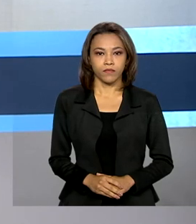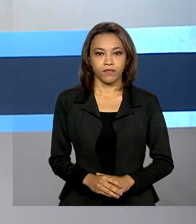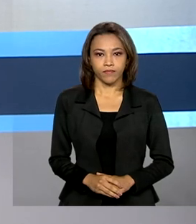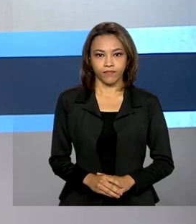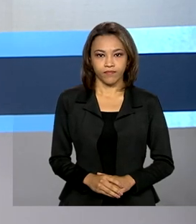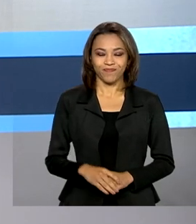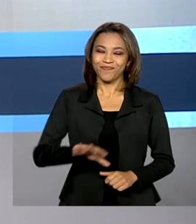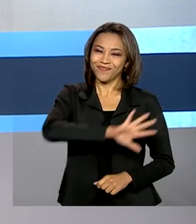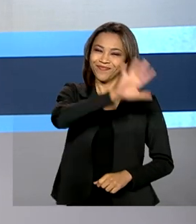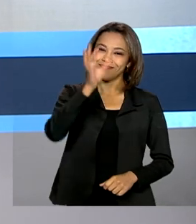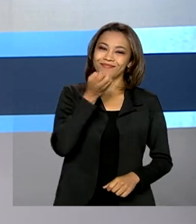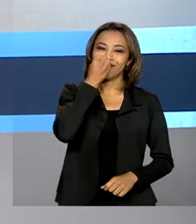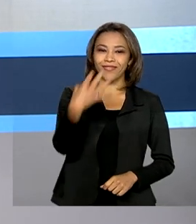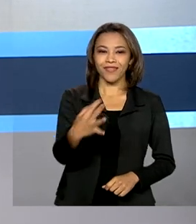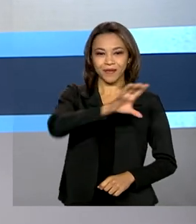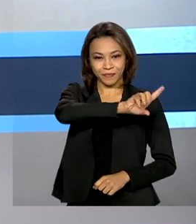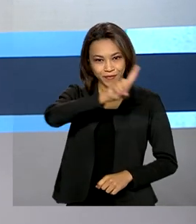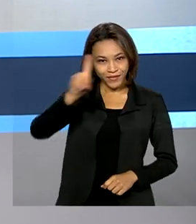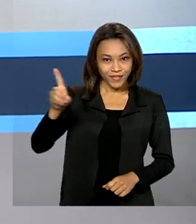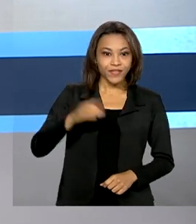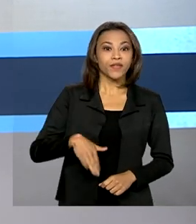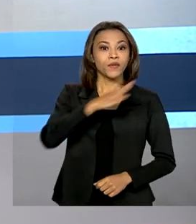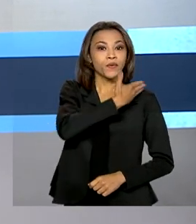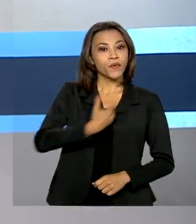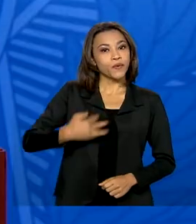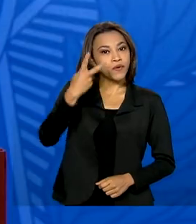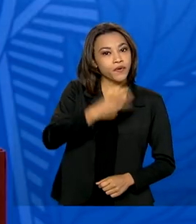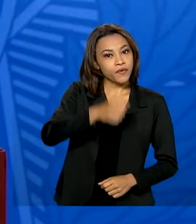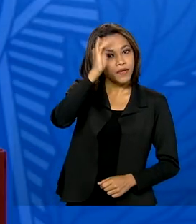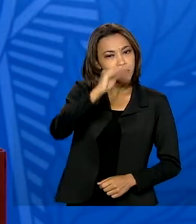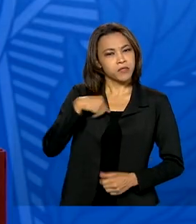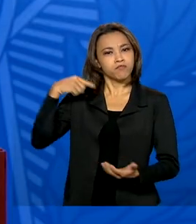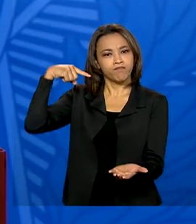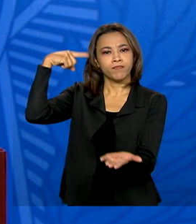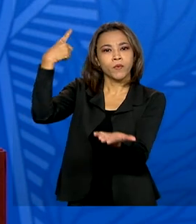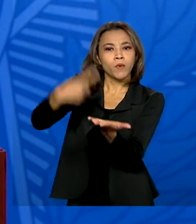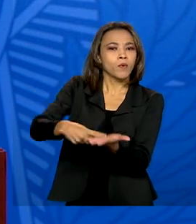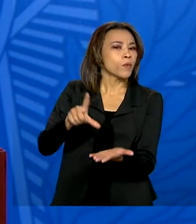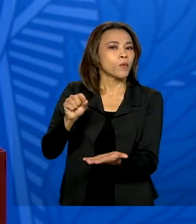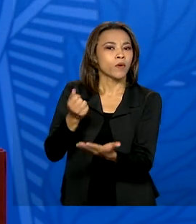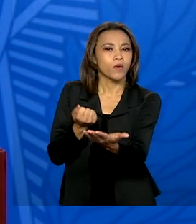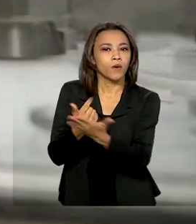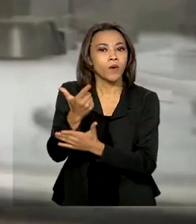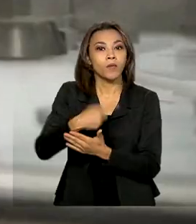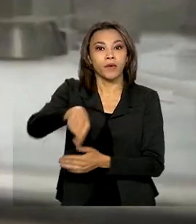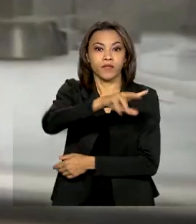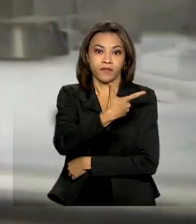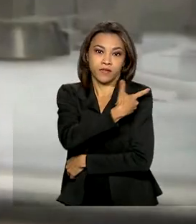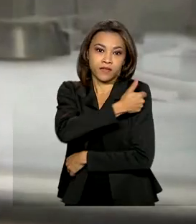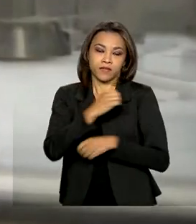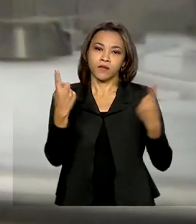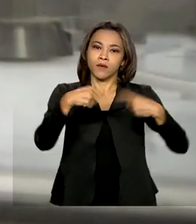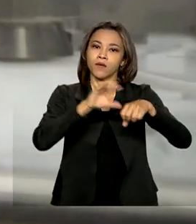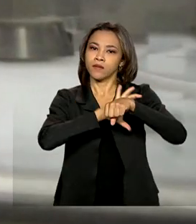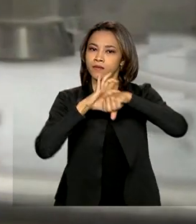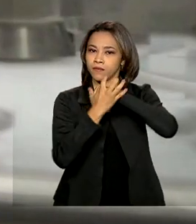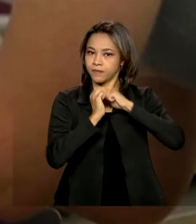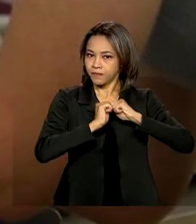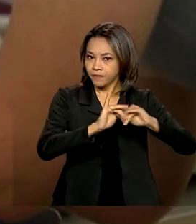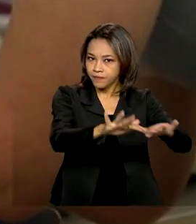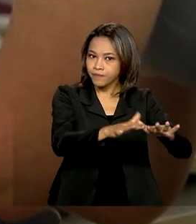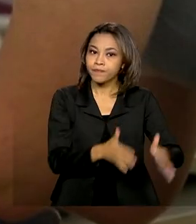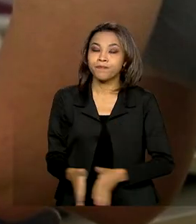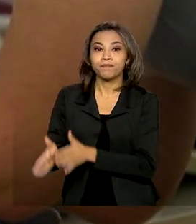Olá, bom dia. Governo brasileiro reafirma compromisso de compra de vacinas contra a Covid-19.